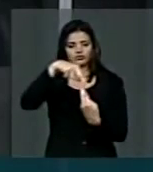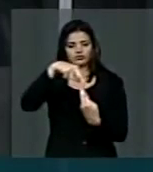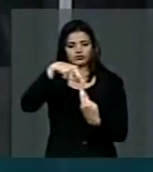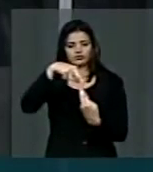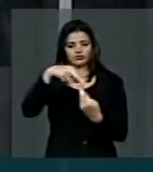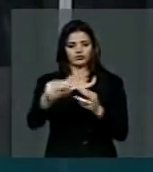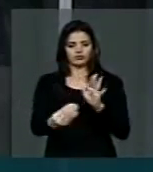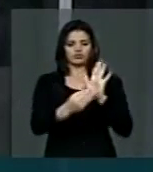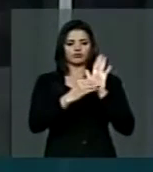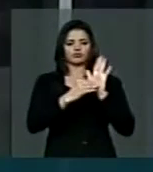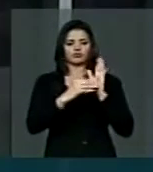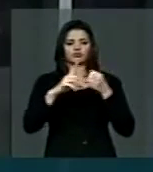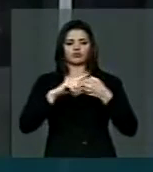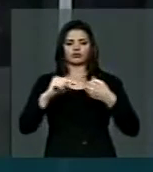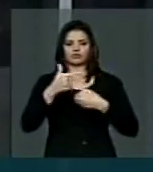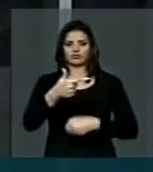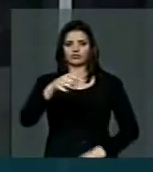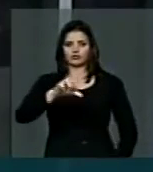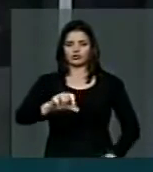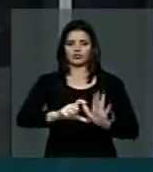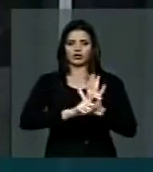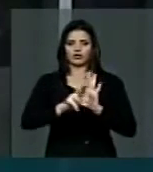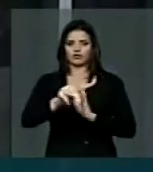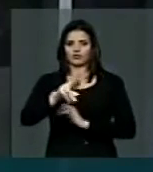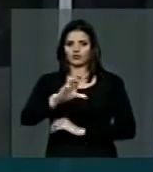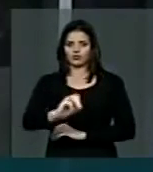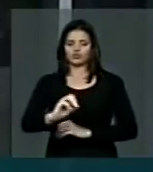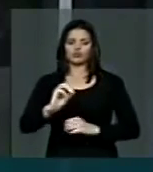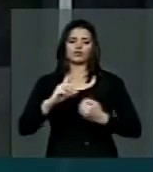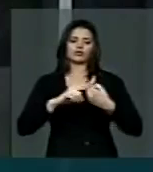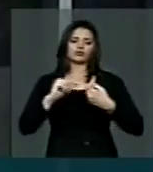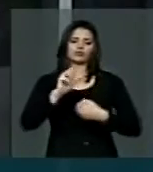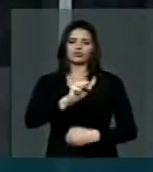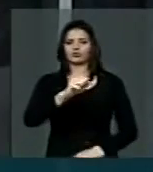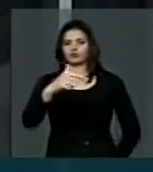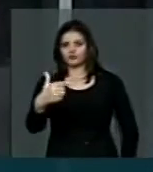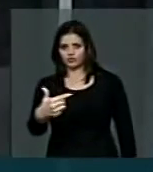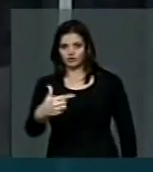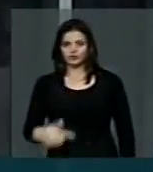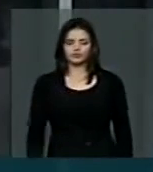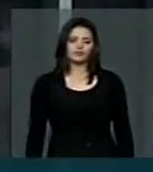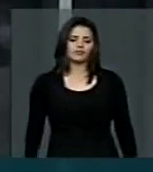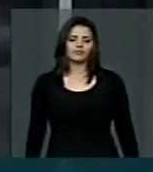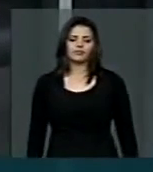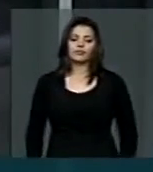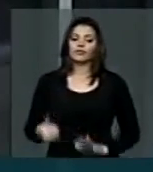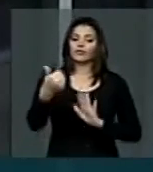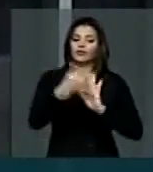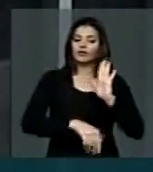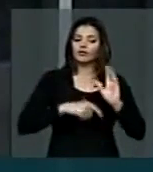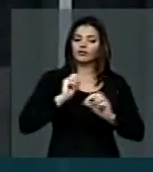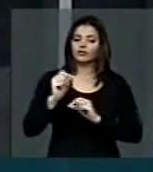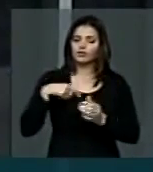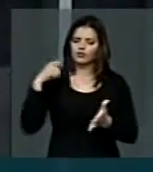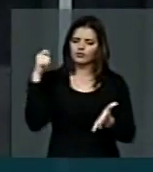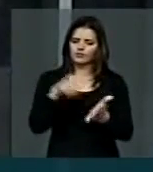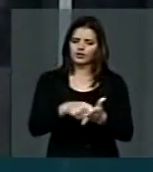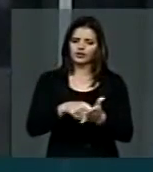artigo 29 institui o parágrafo 1 do artigo 82, deputado Isauci estabelecendo a